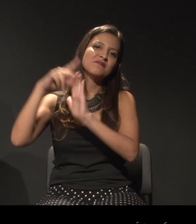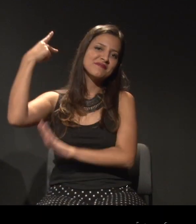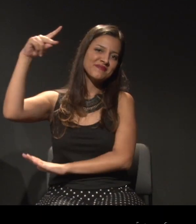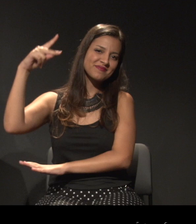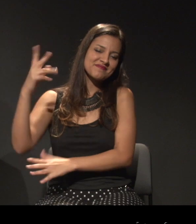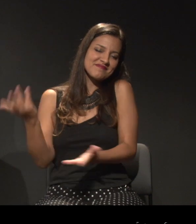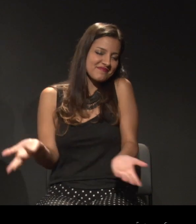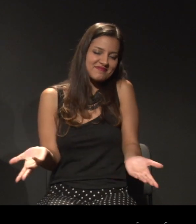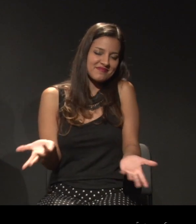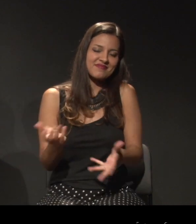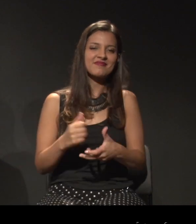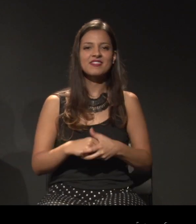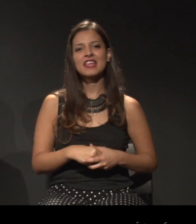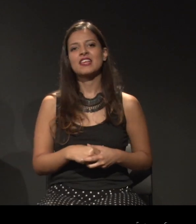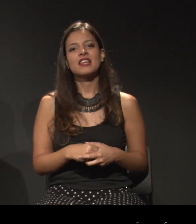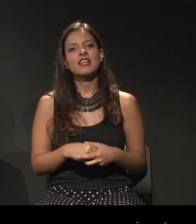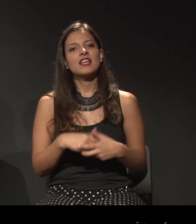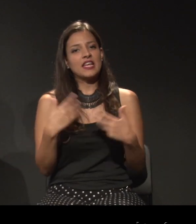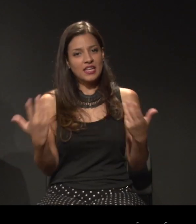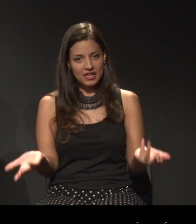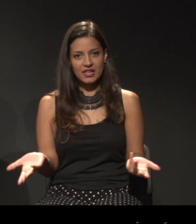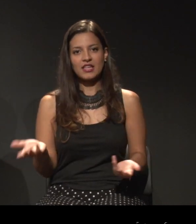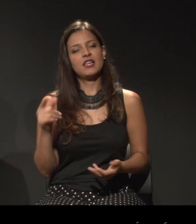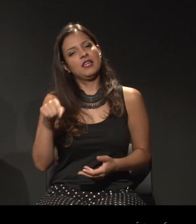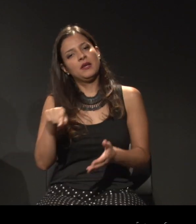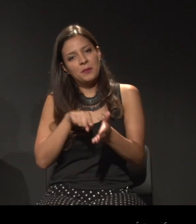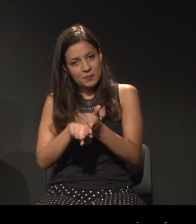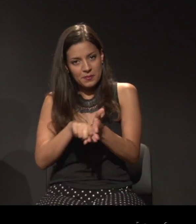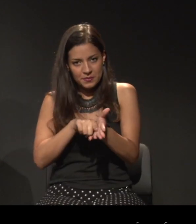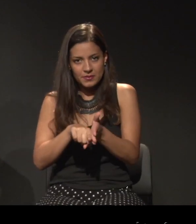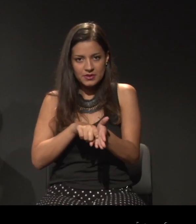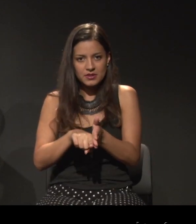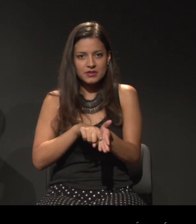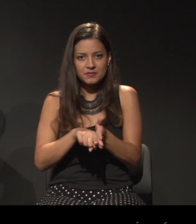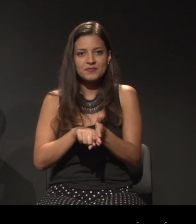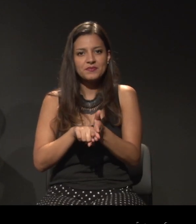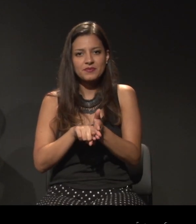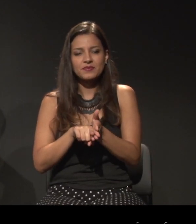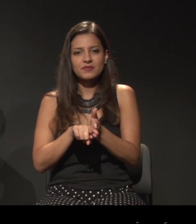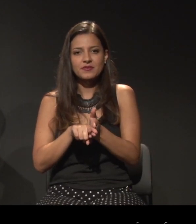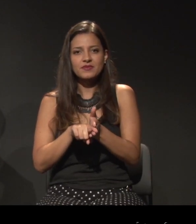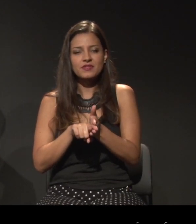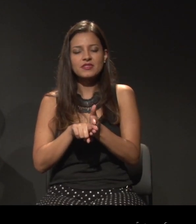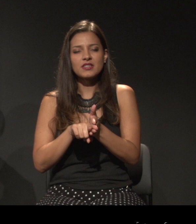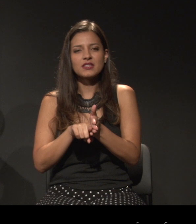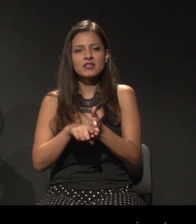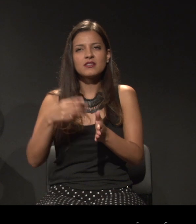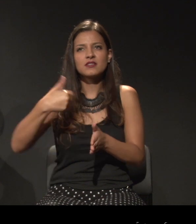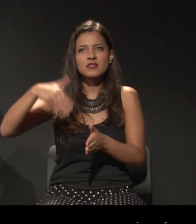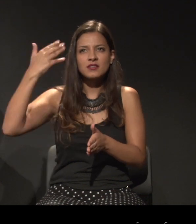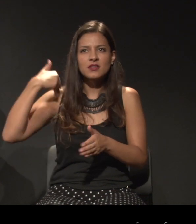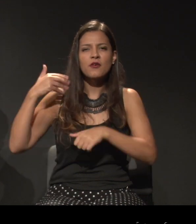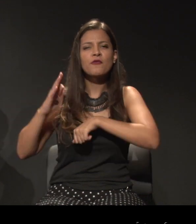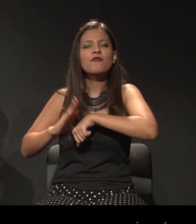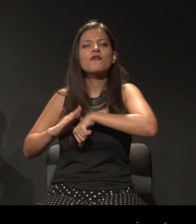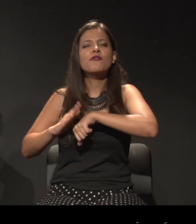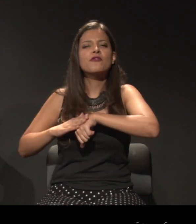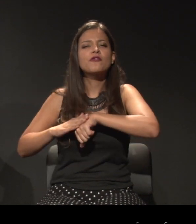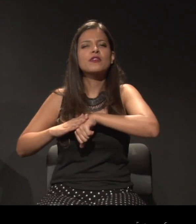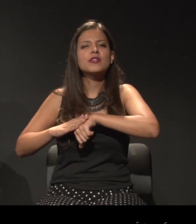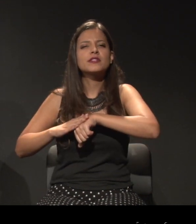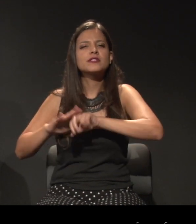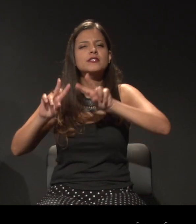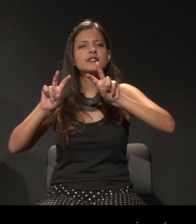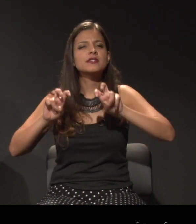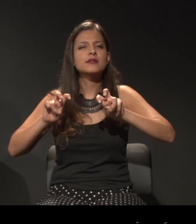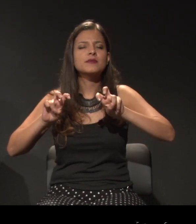essa pesquisa, ela, eu fiz, foi, o